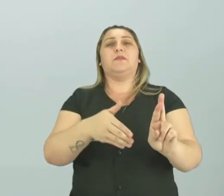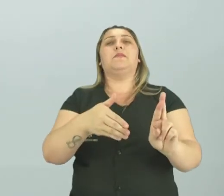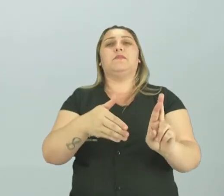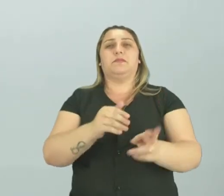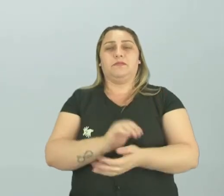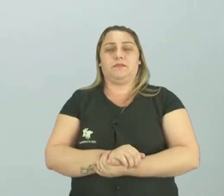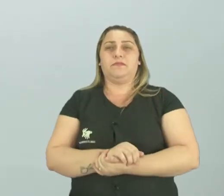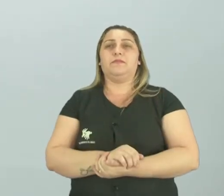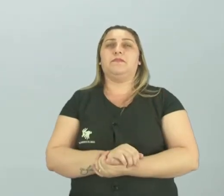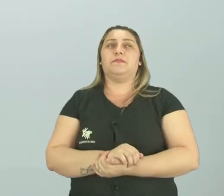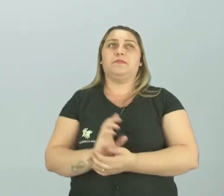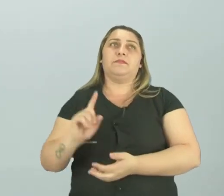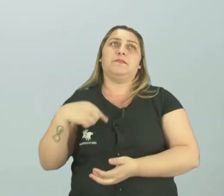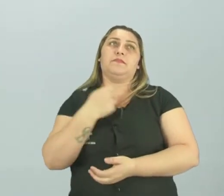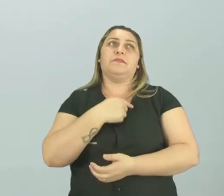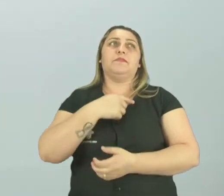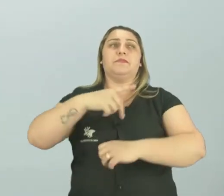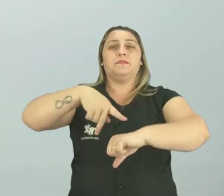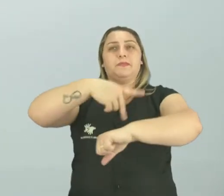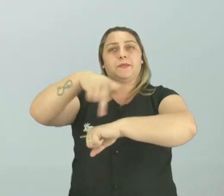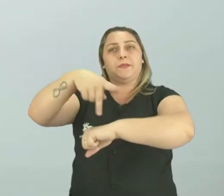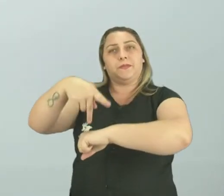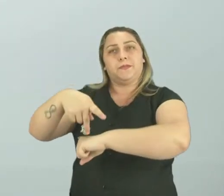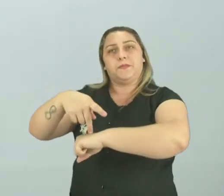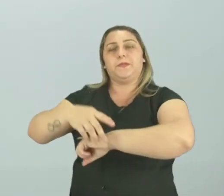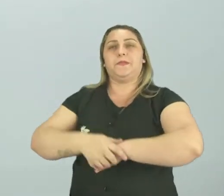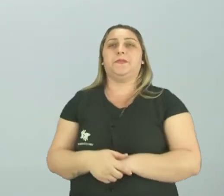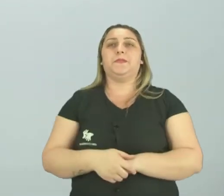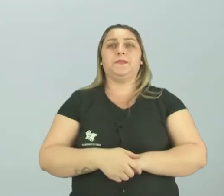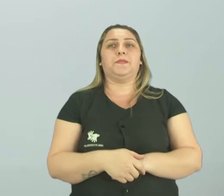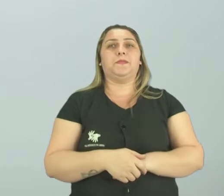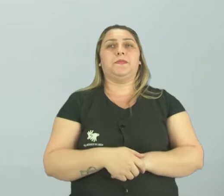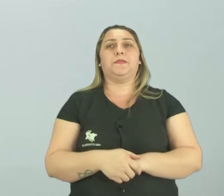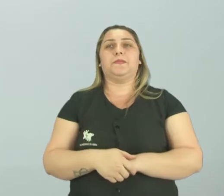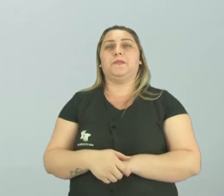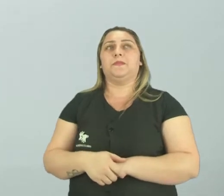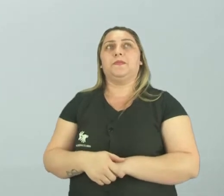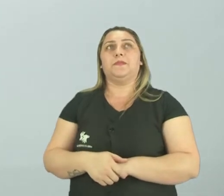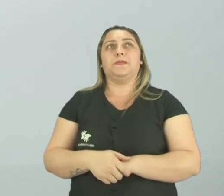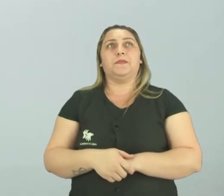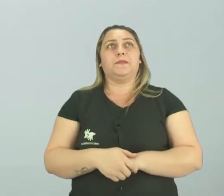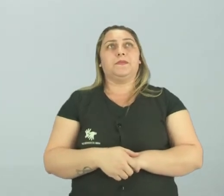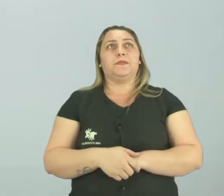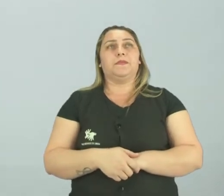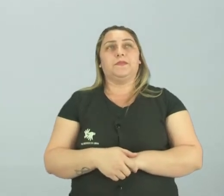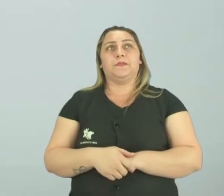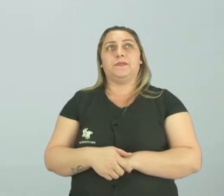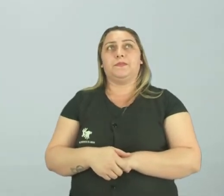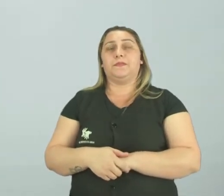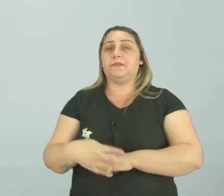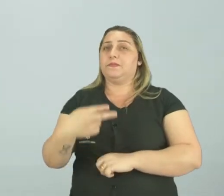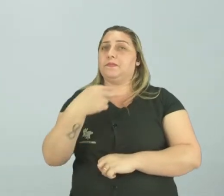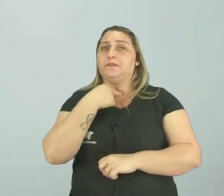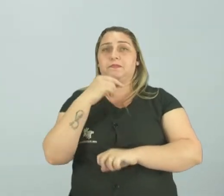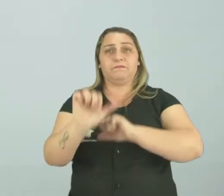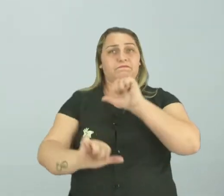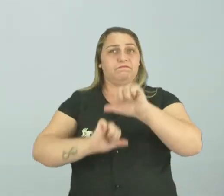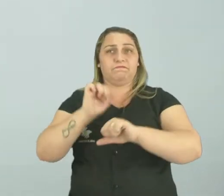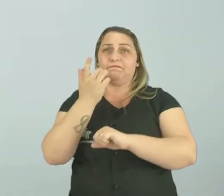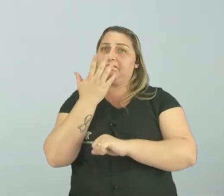símbolo do nosso país. Ela é um símbolo do nosso país. E ela não pode ser